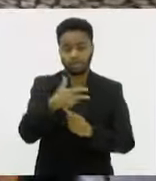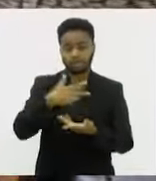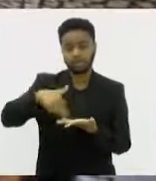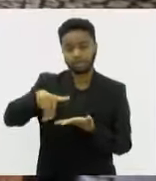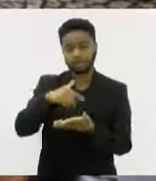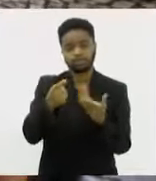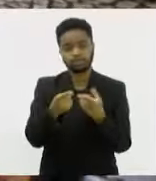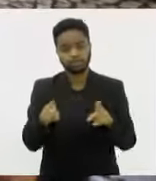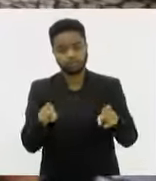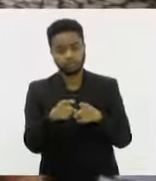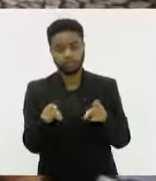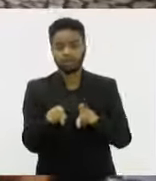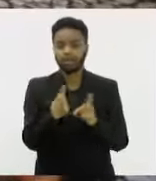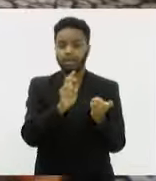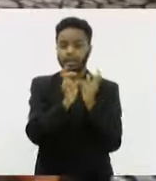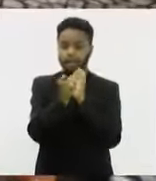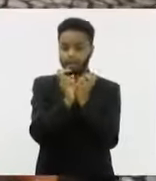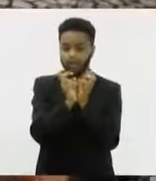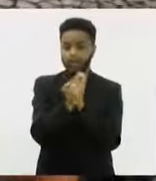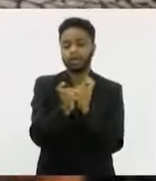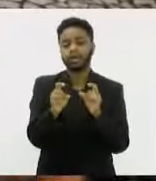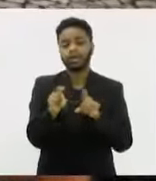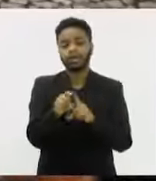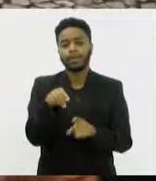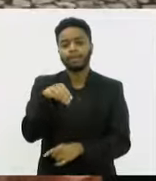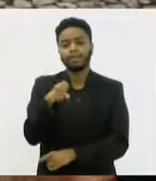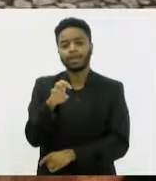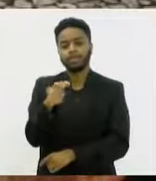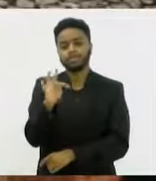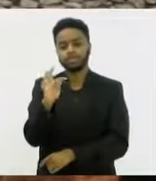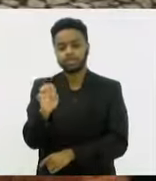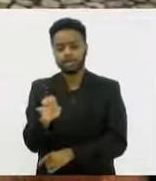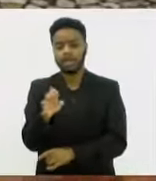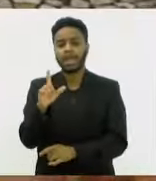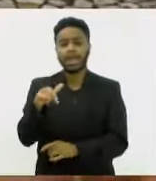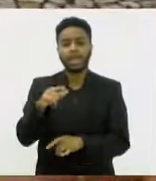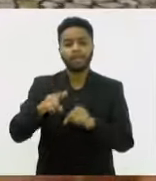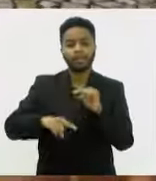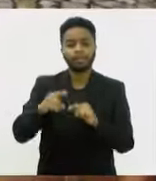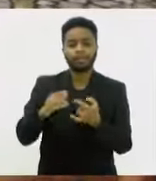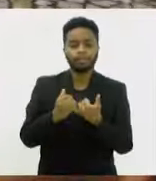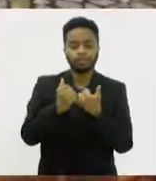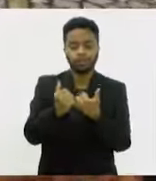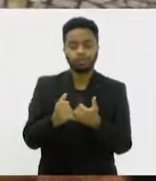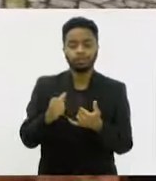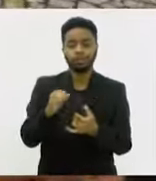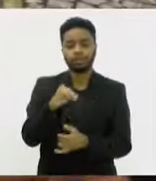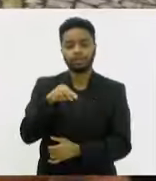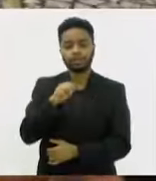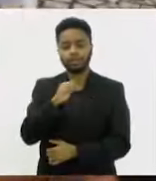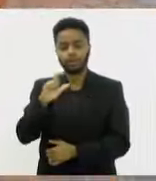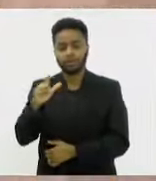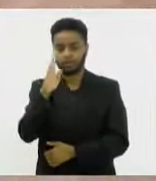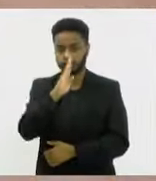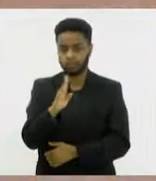A roda de capoeira e o ofício de mestre são bens culturais e materiais do Brasil desde 2008.